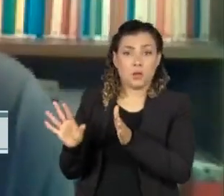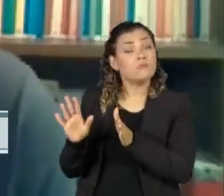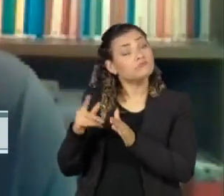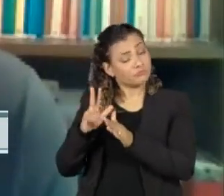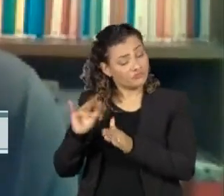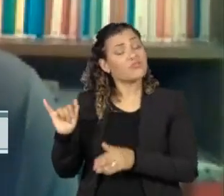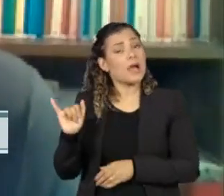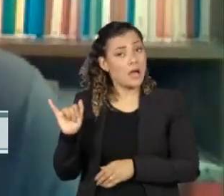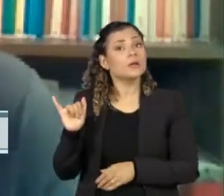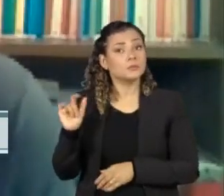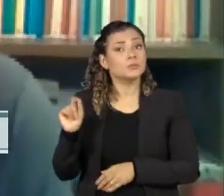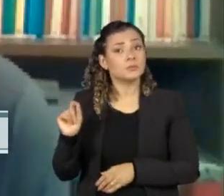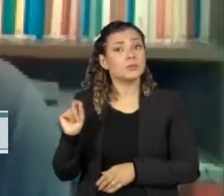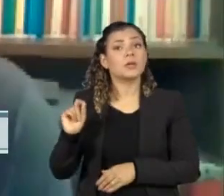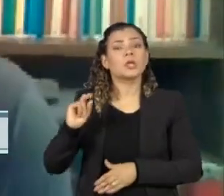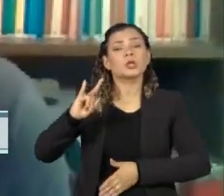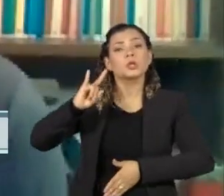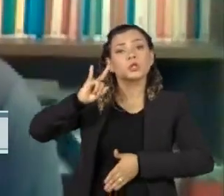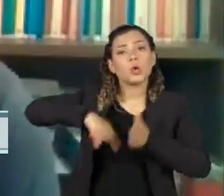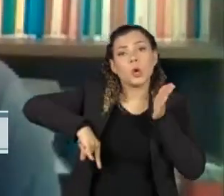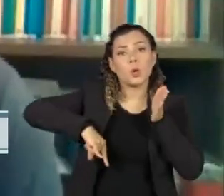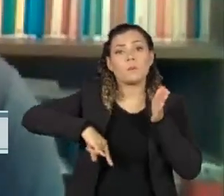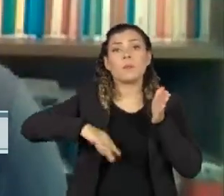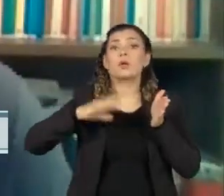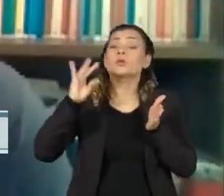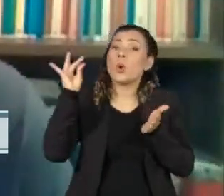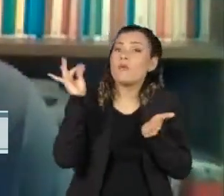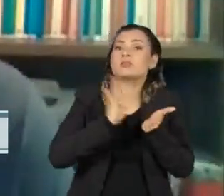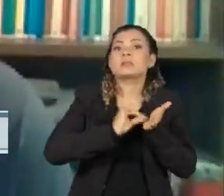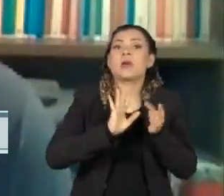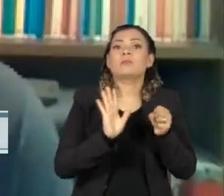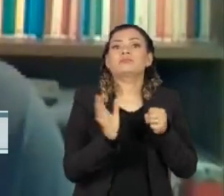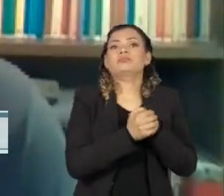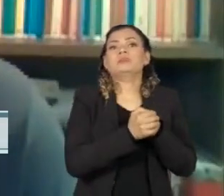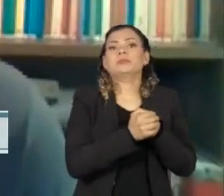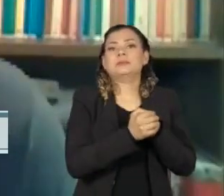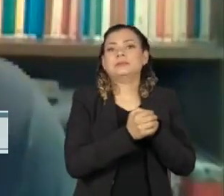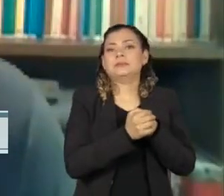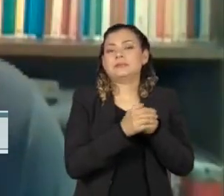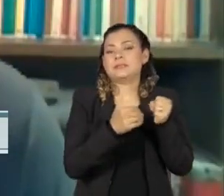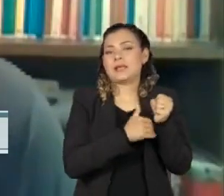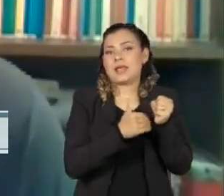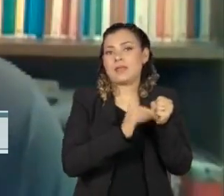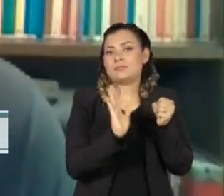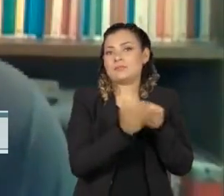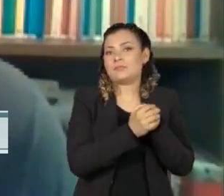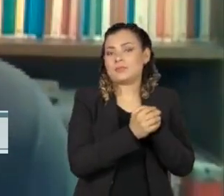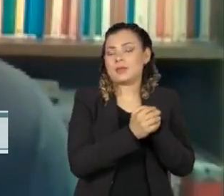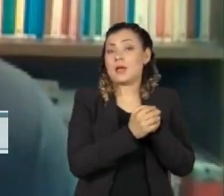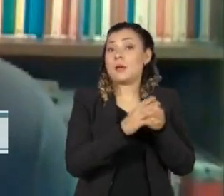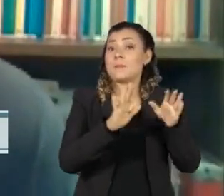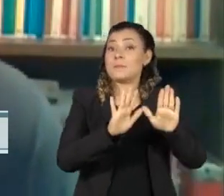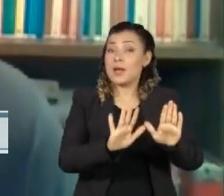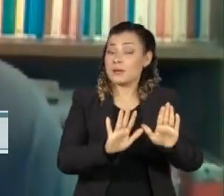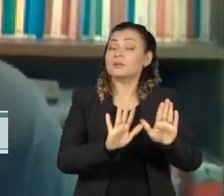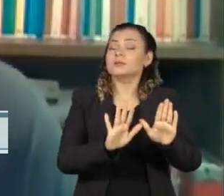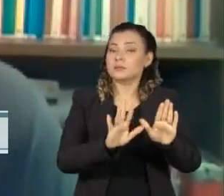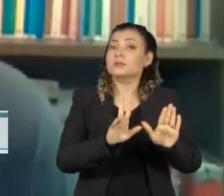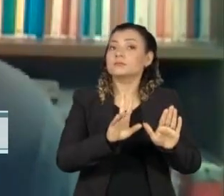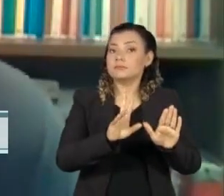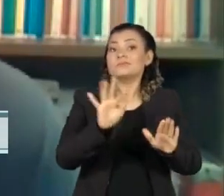avalanche de documentos oficiais que estão sob sigilo, que talvez criem um cenário de muita